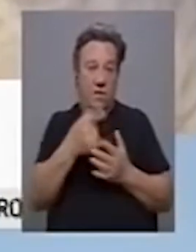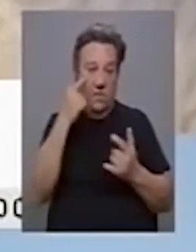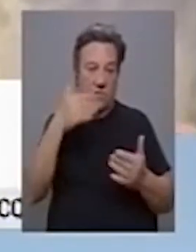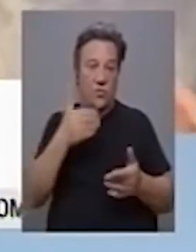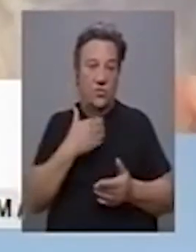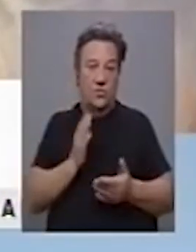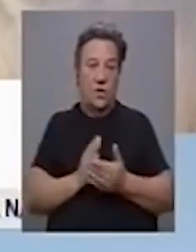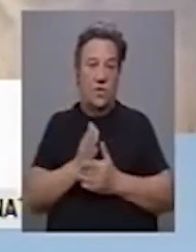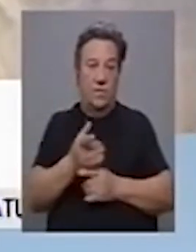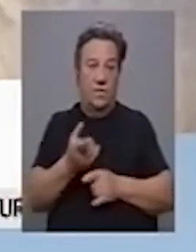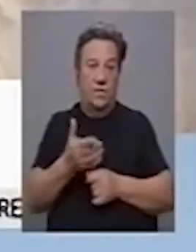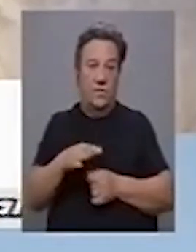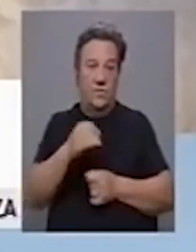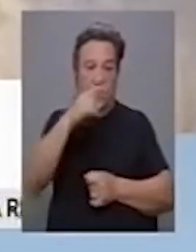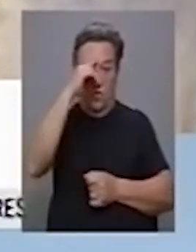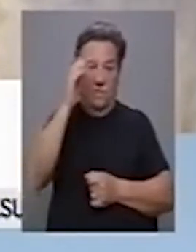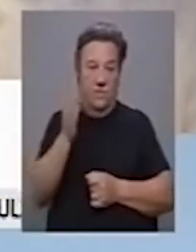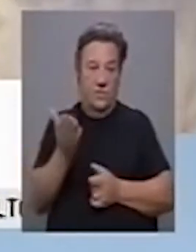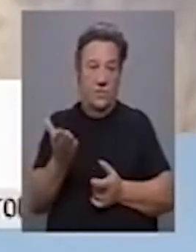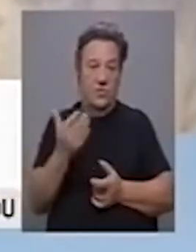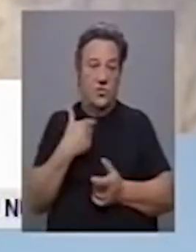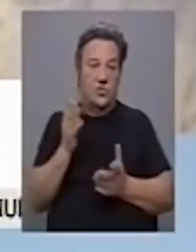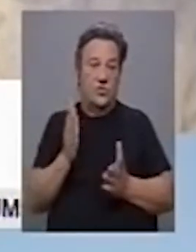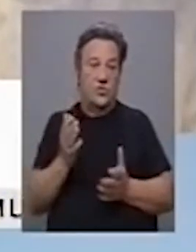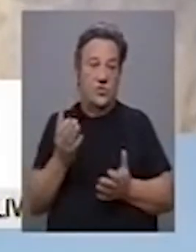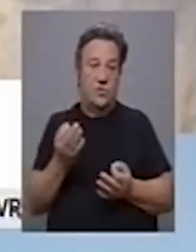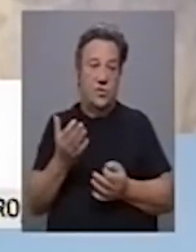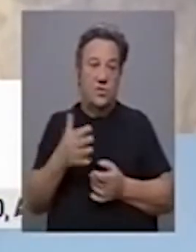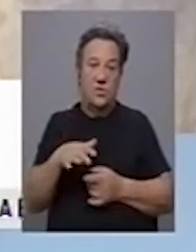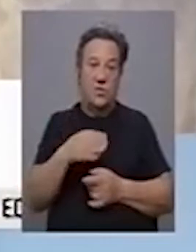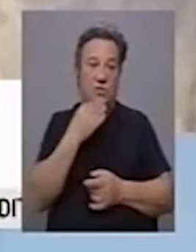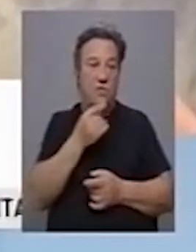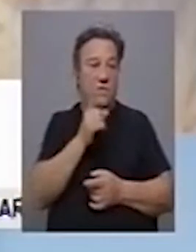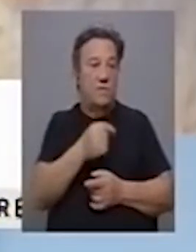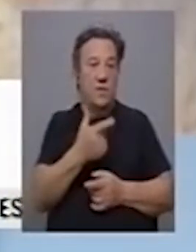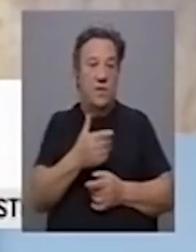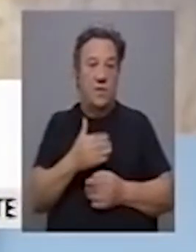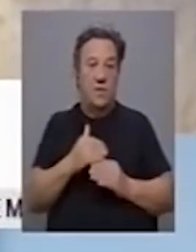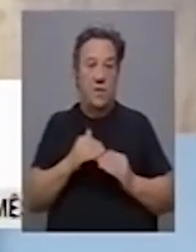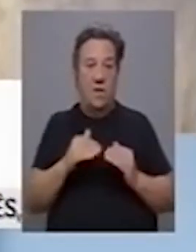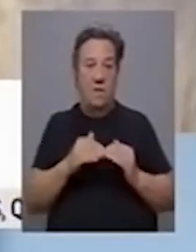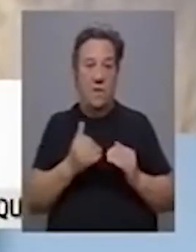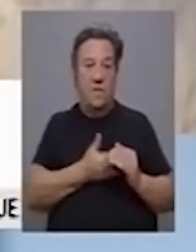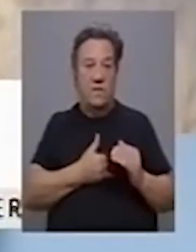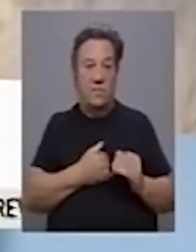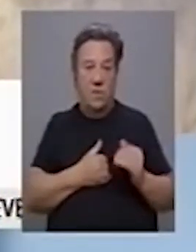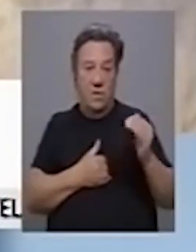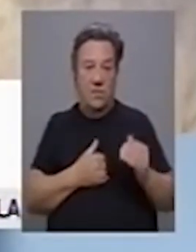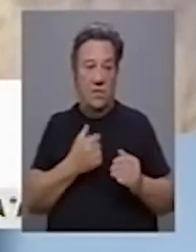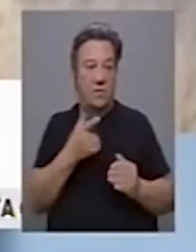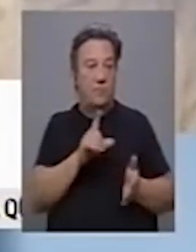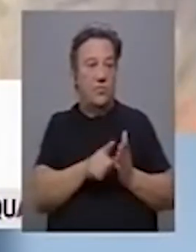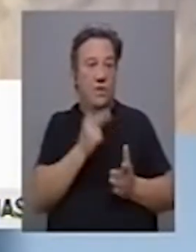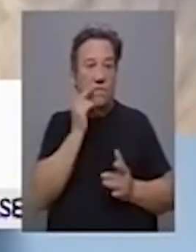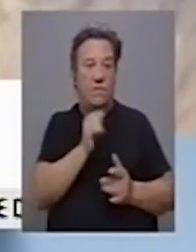ultrapassámos situações muito difíceis, já tivemos situações em que os jovens também tinham elevado os níveis de desemprego, tinham os seus projetos